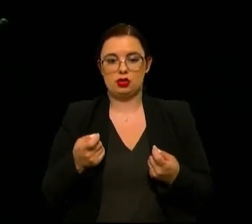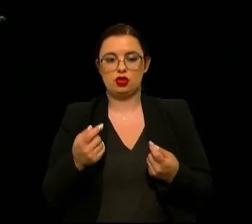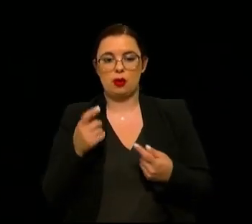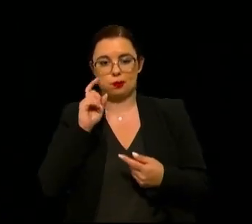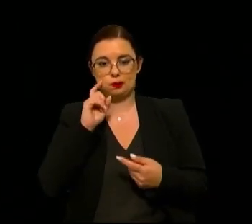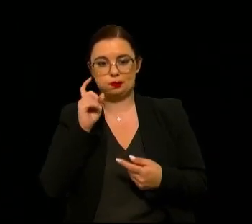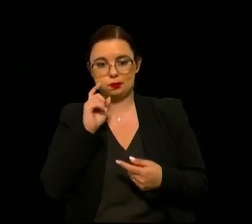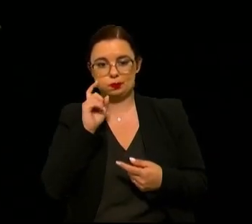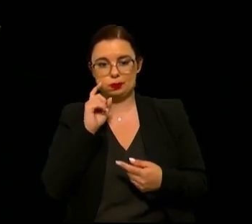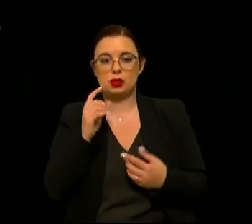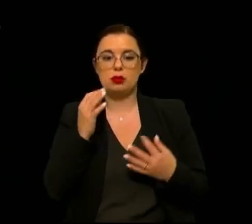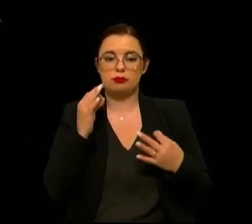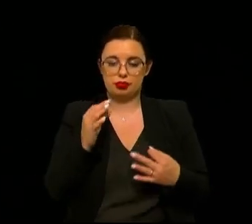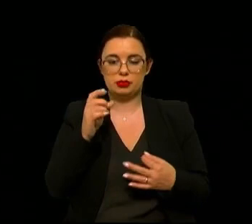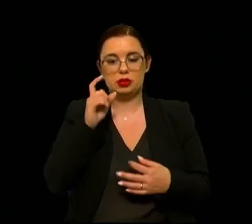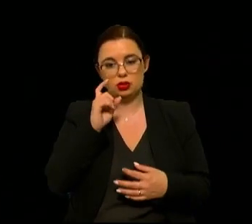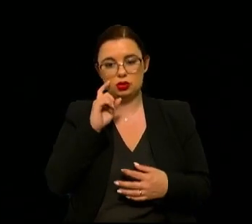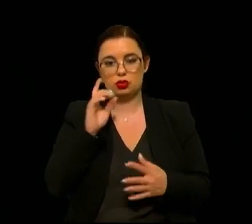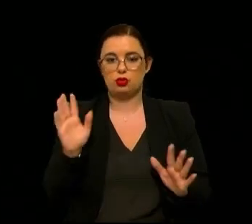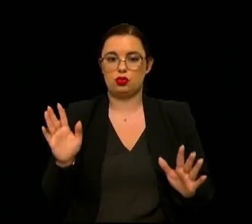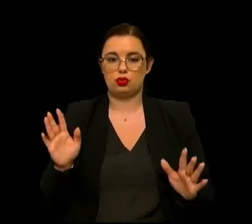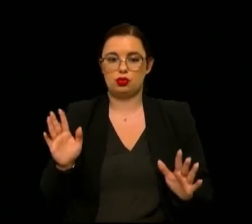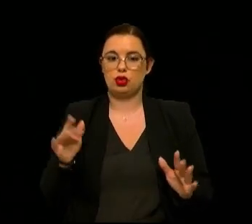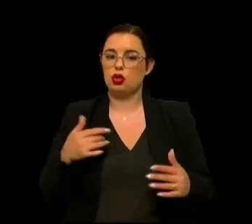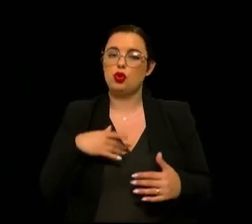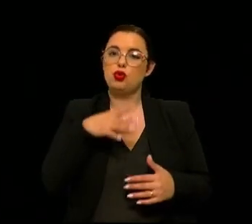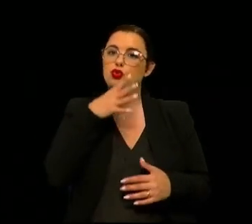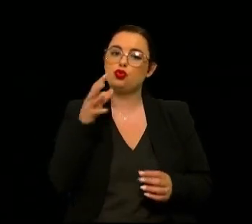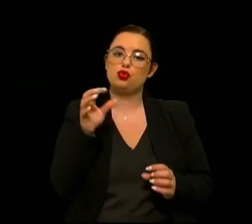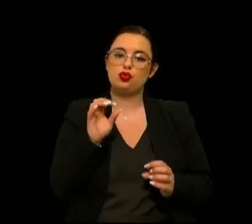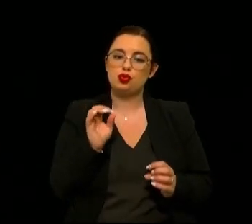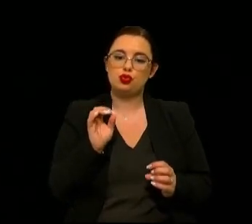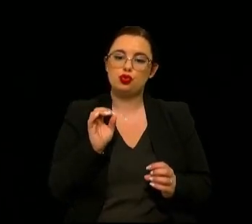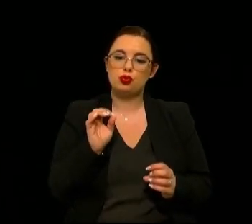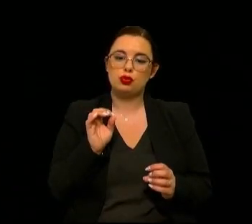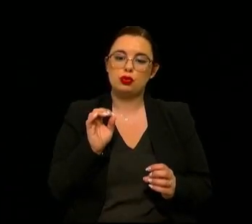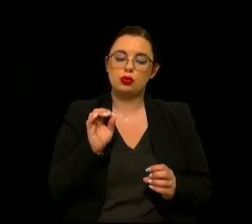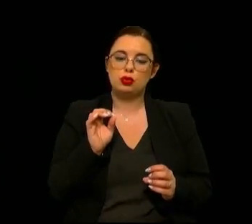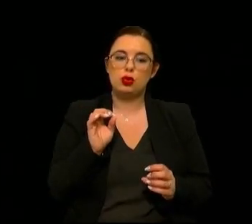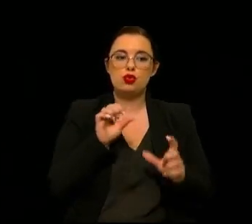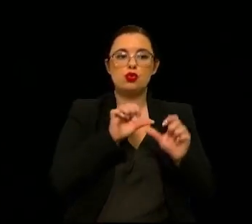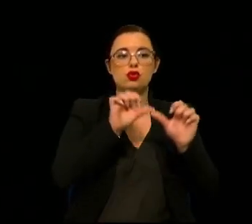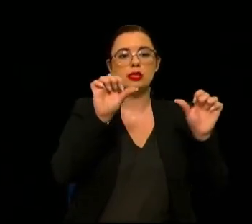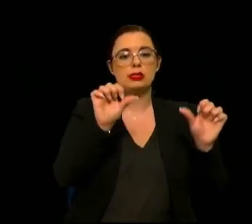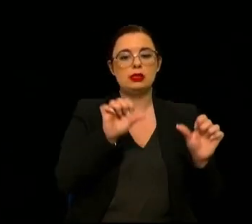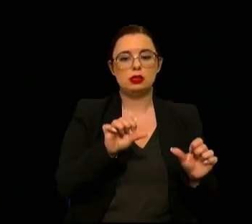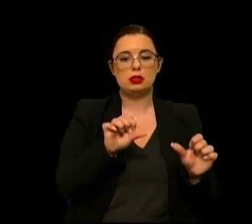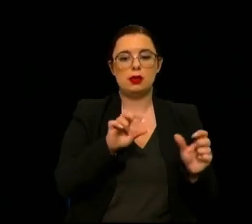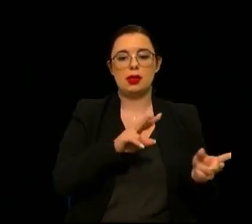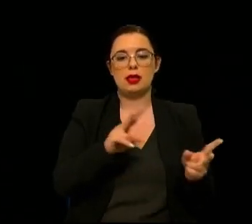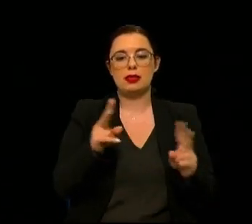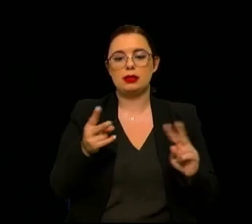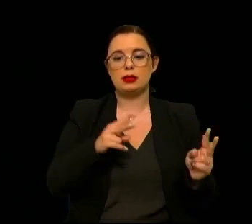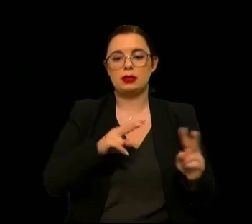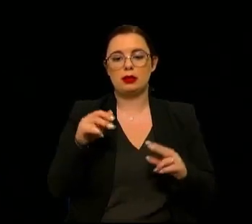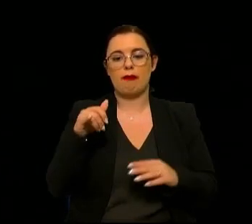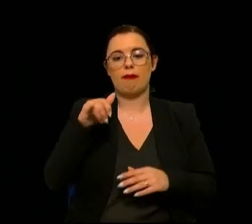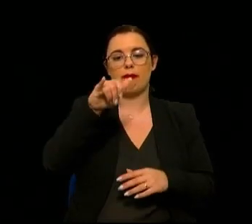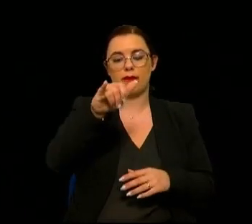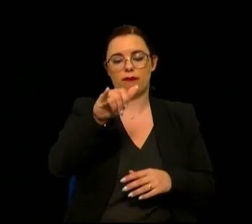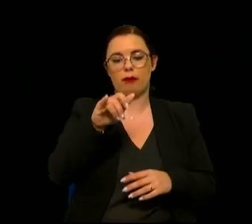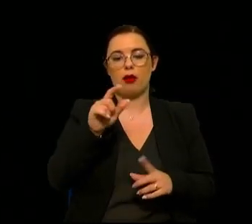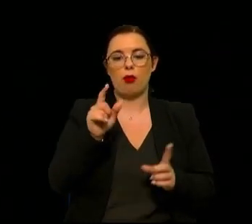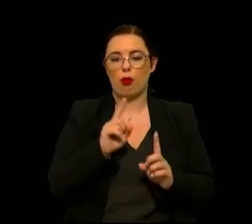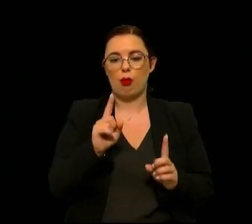seguros são seguros por defeito eu não estou a dizer que efetivamente o sistema de transporte aéreo seja 100%